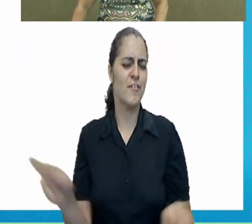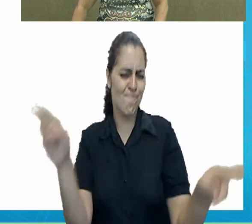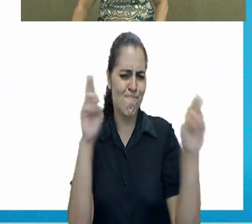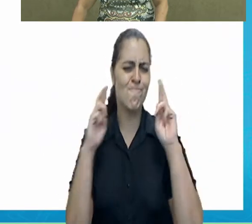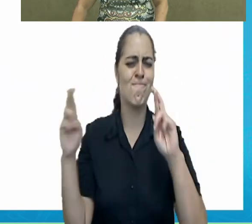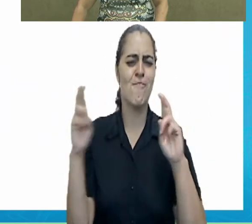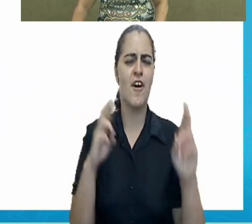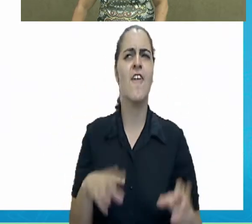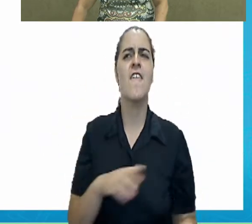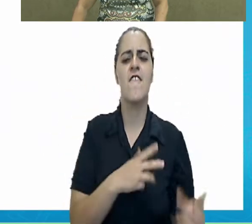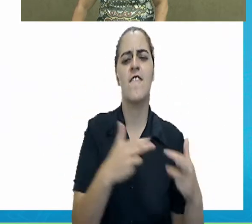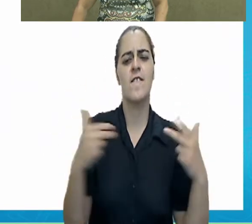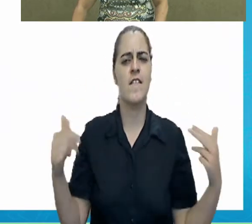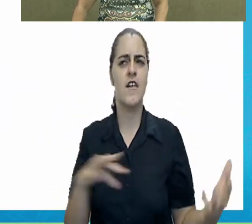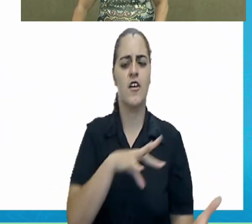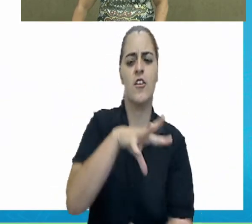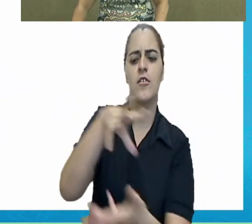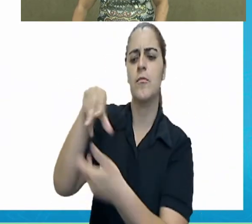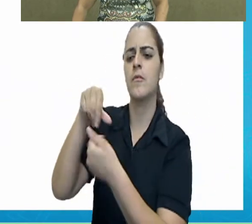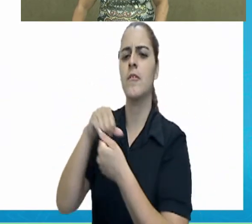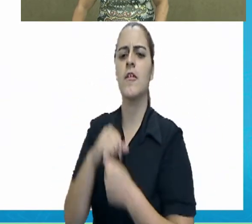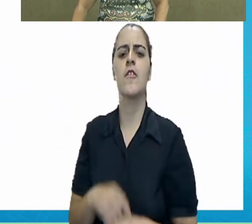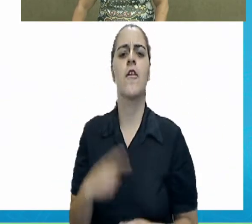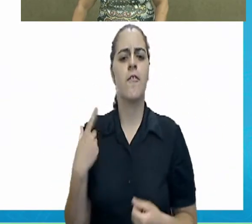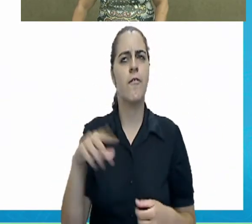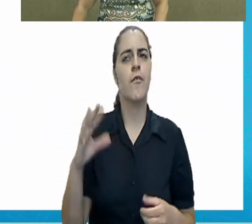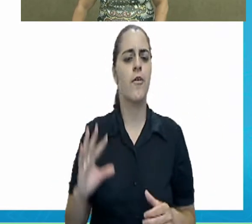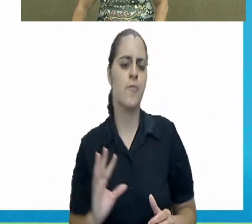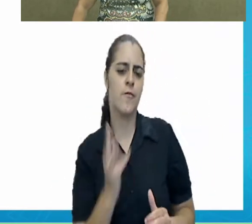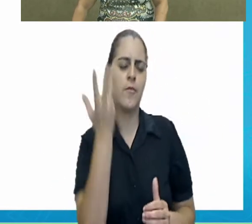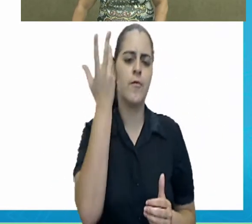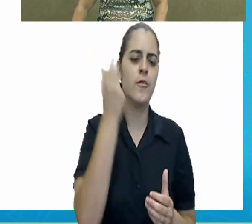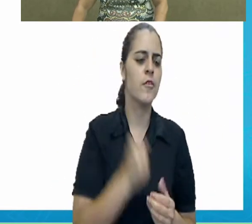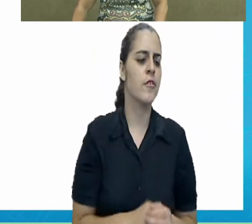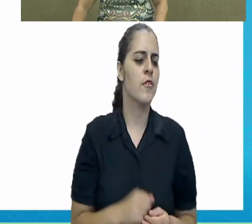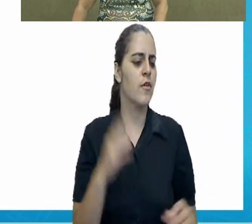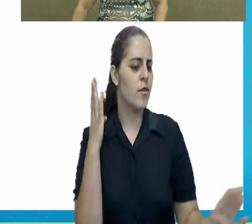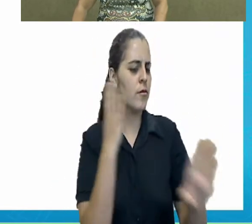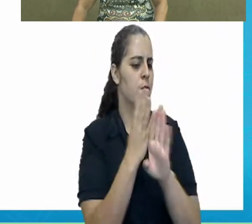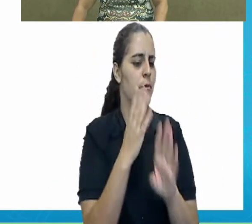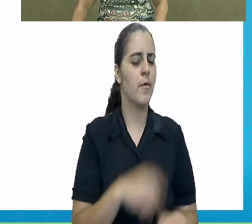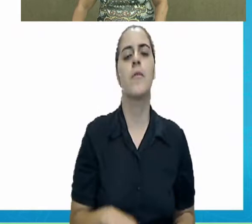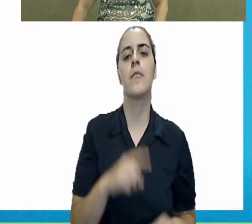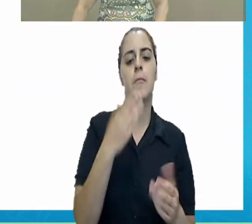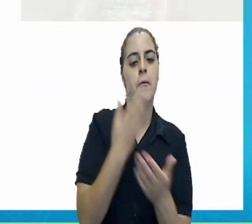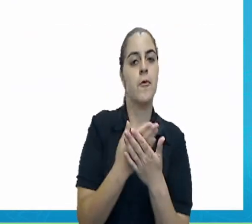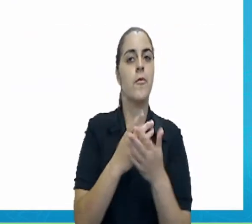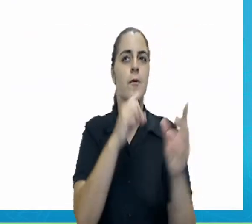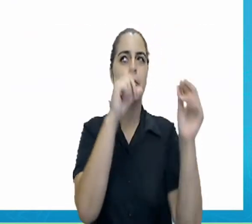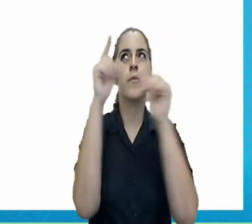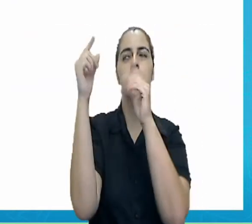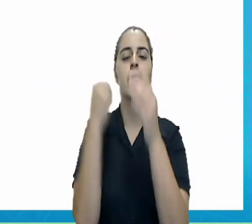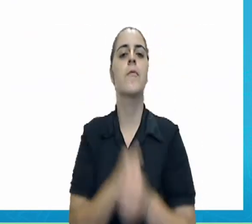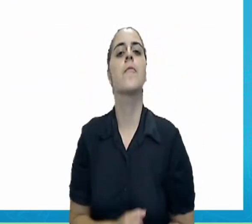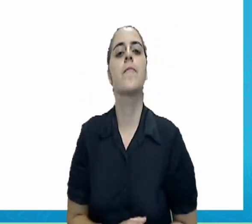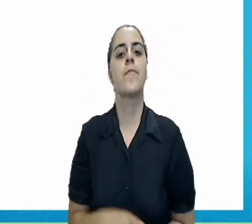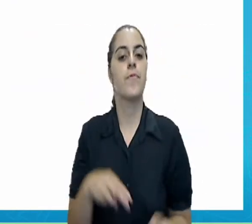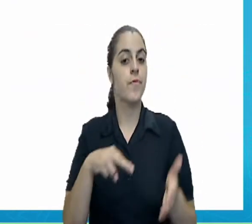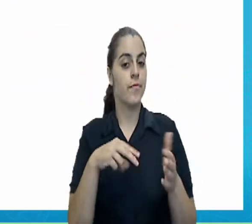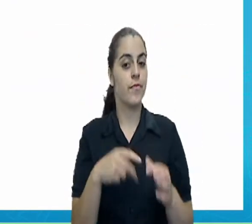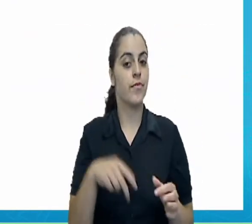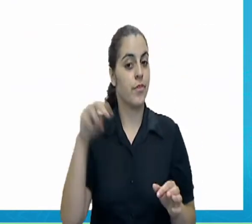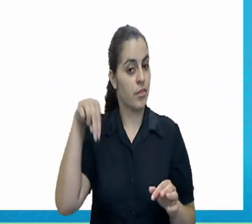vários cometas, por exemplo, já foram descobertos por astrônomos amadores. Nathan